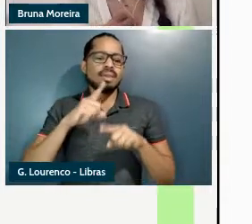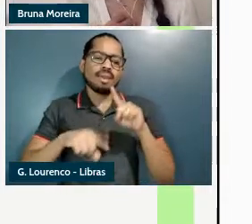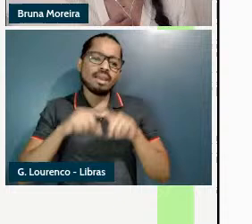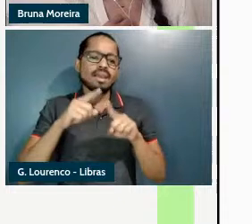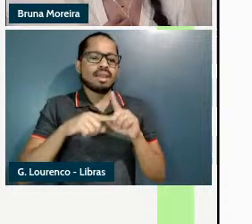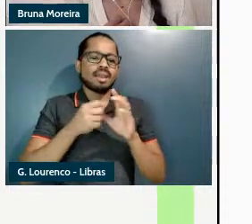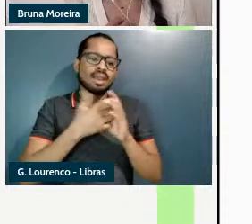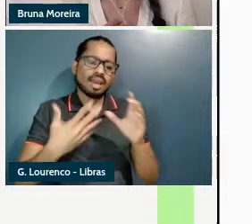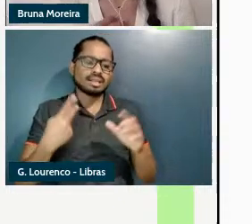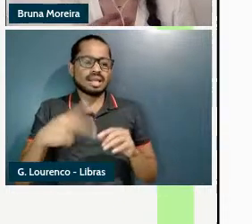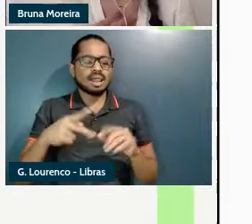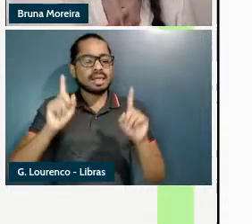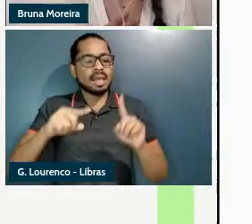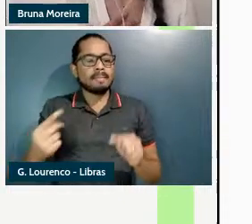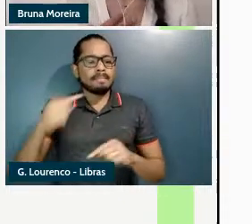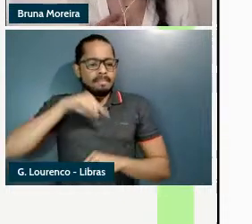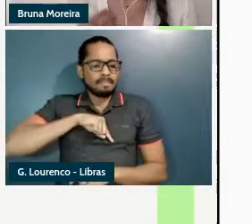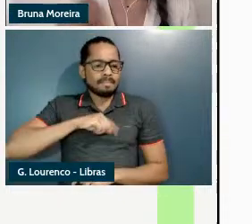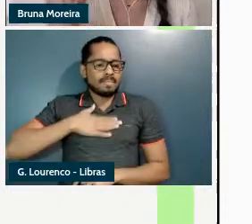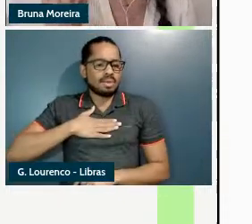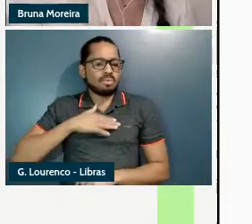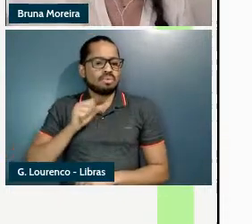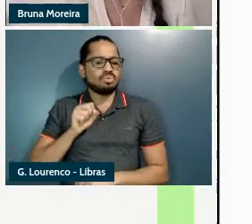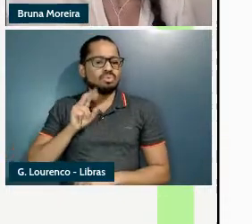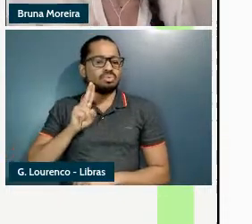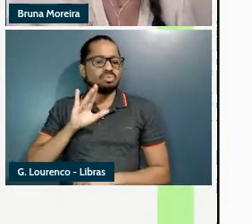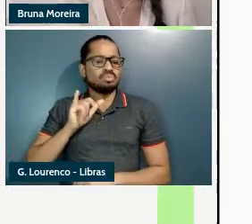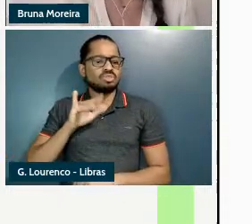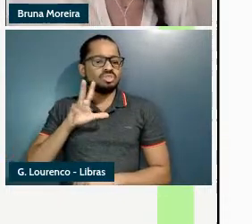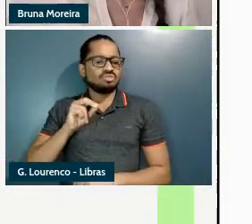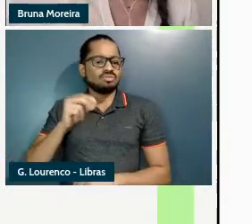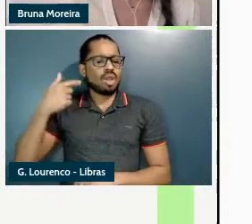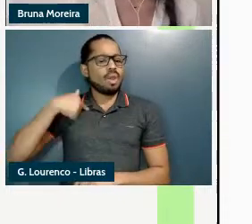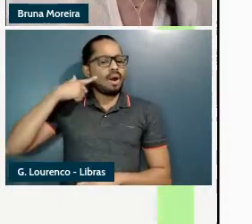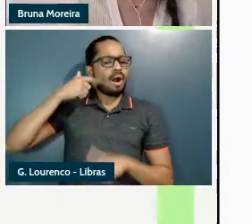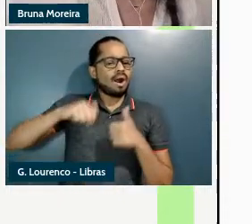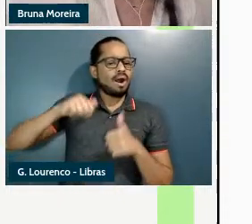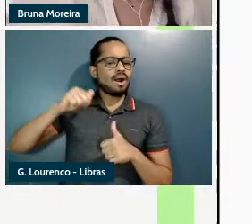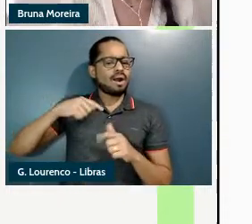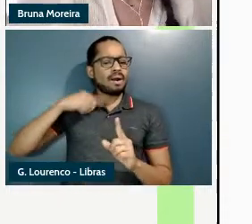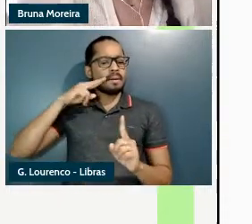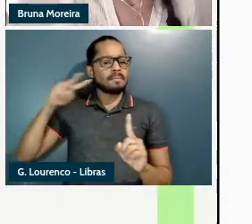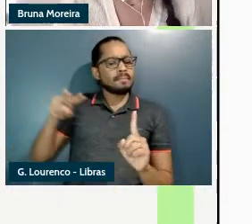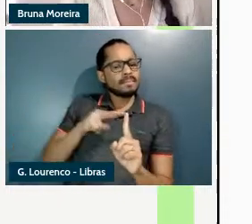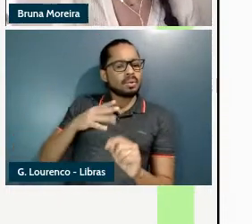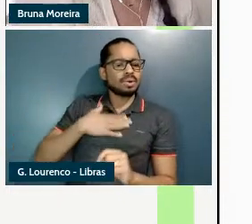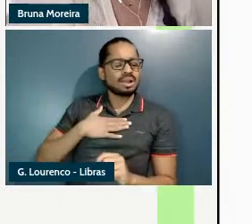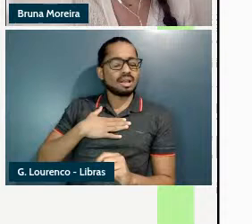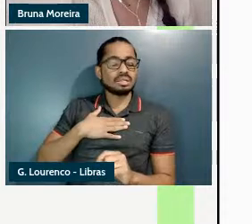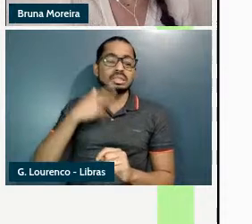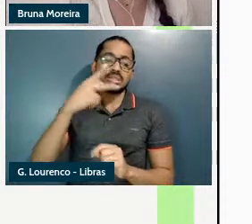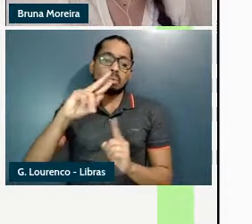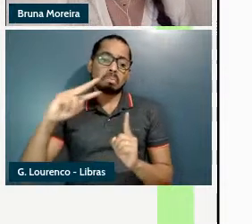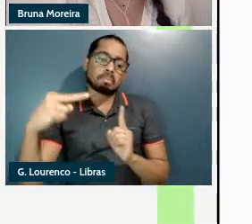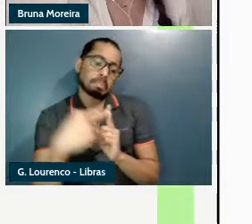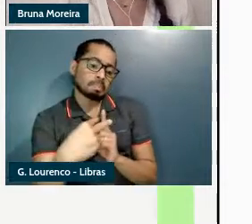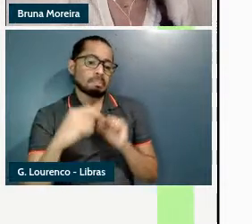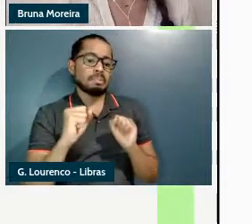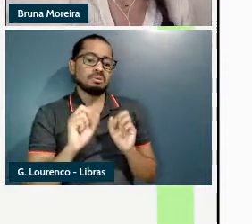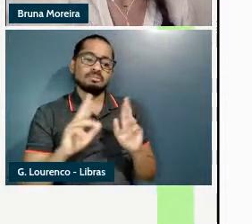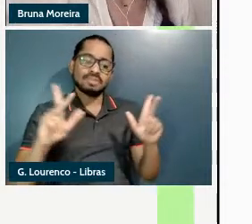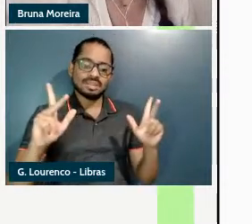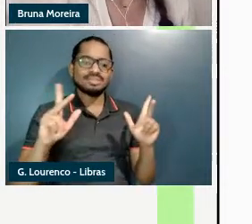isso é o meu julgamento pessoal o que eu considero condenável pode ser não ser o que você considera condenável e portanto eu tenho aqui a leitura de